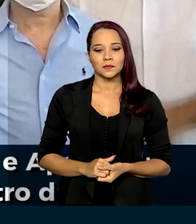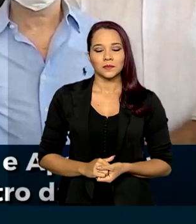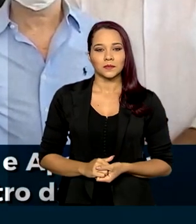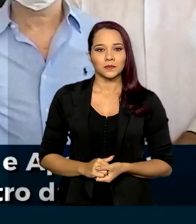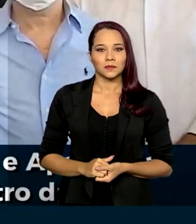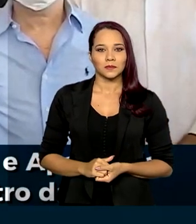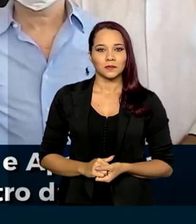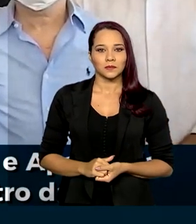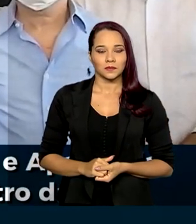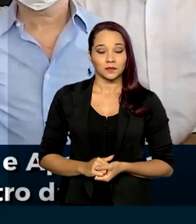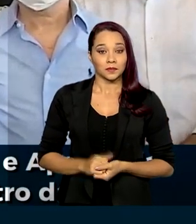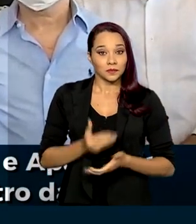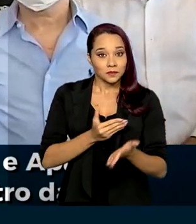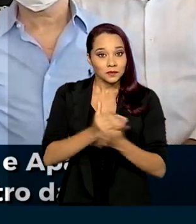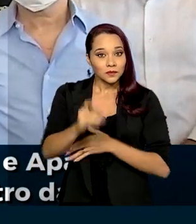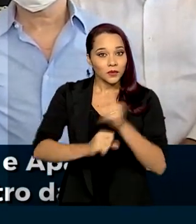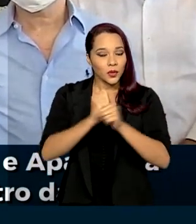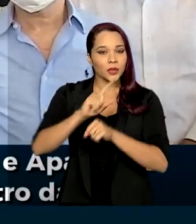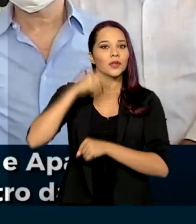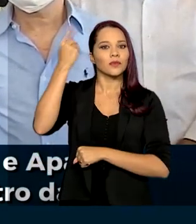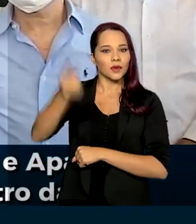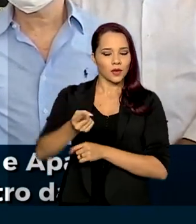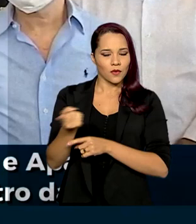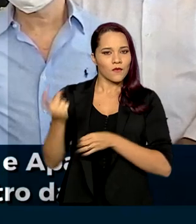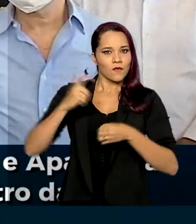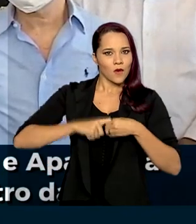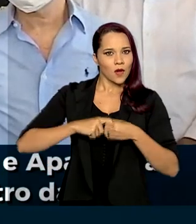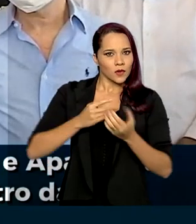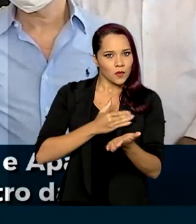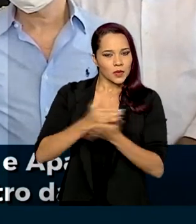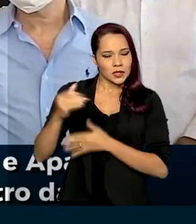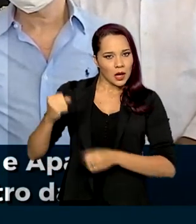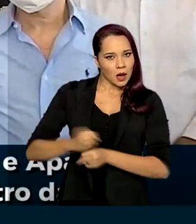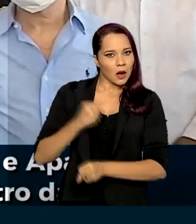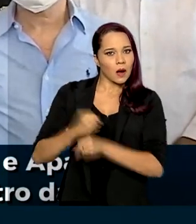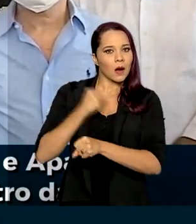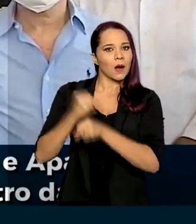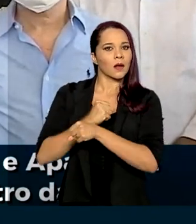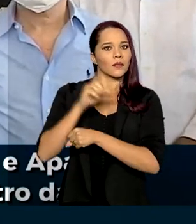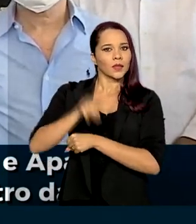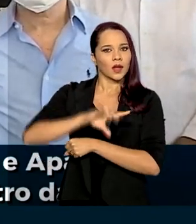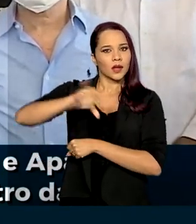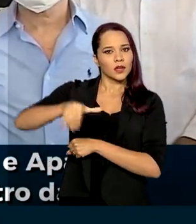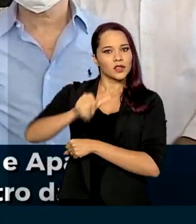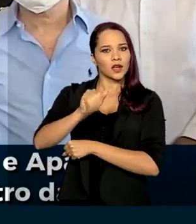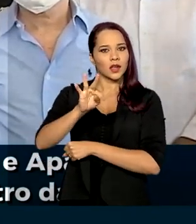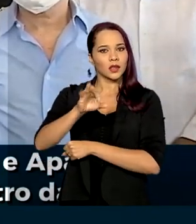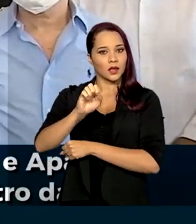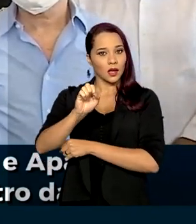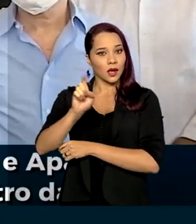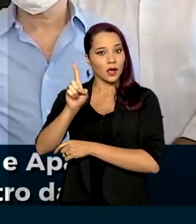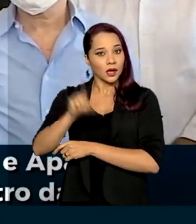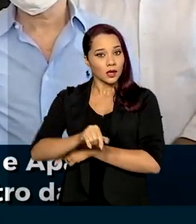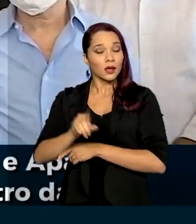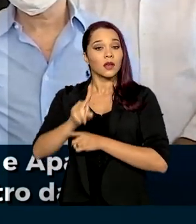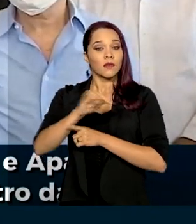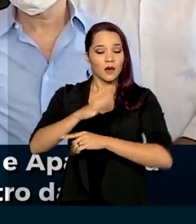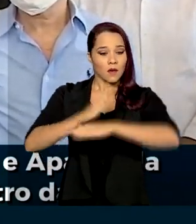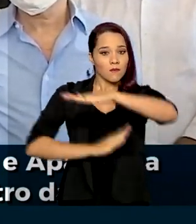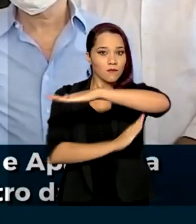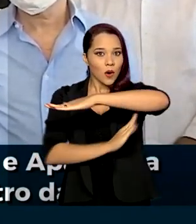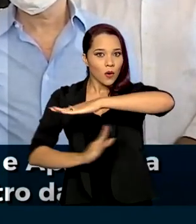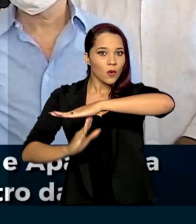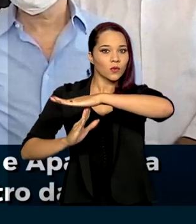No início do ano que vem, a gente vai retomar as obras do anel, do contorno de Jataí. Vamos fazer a ponte sobre o Rio